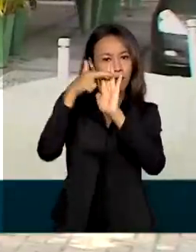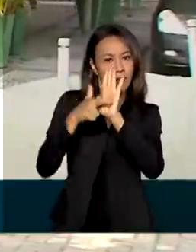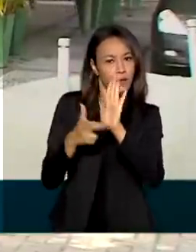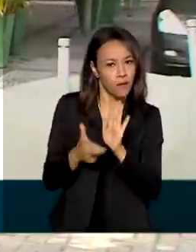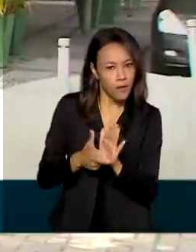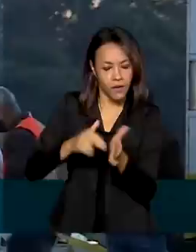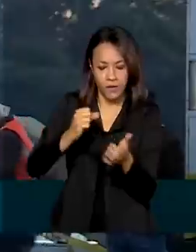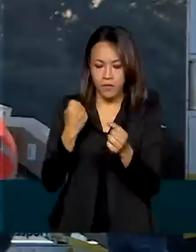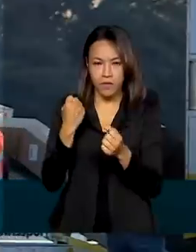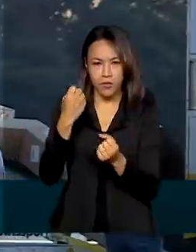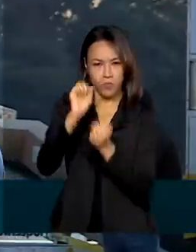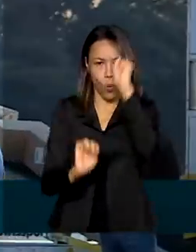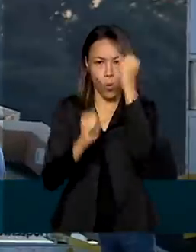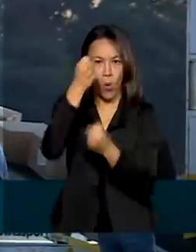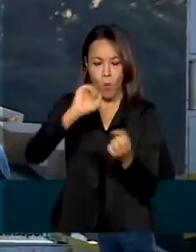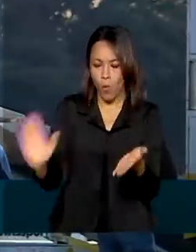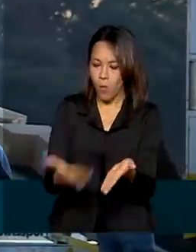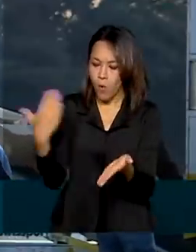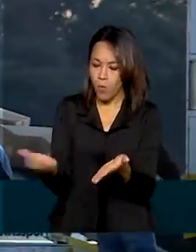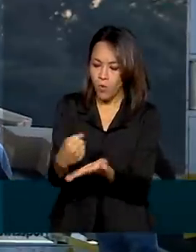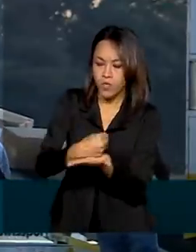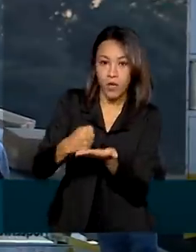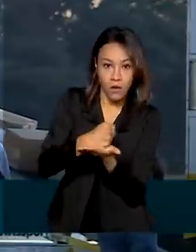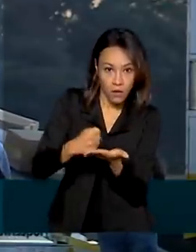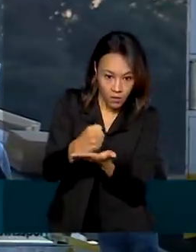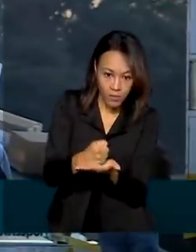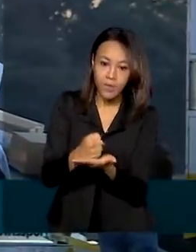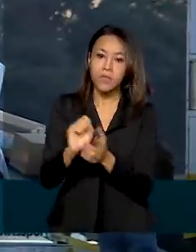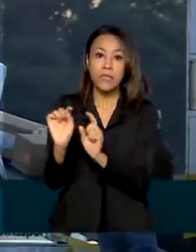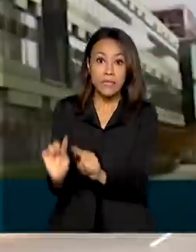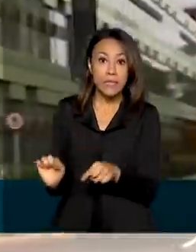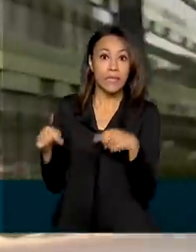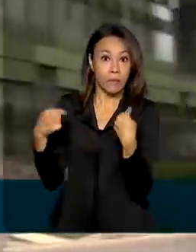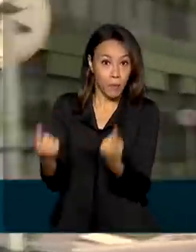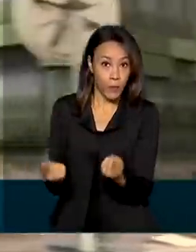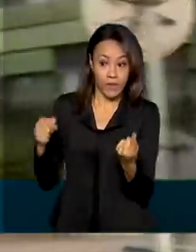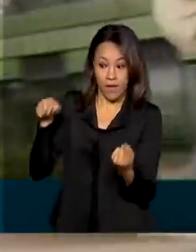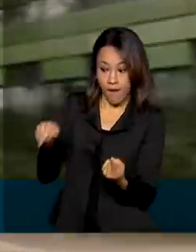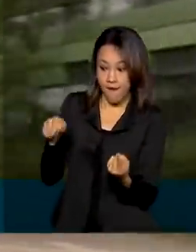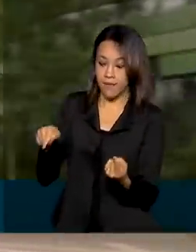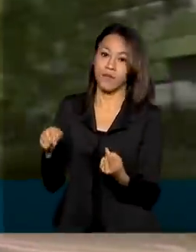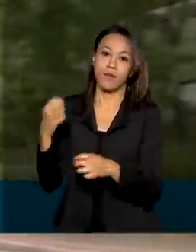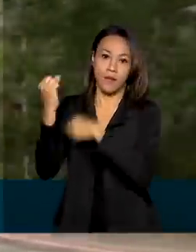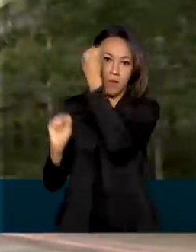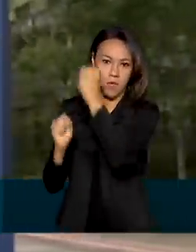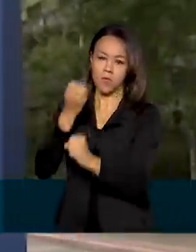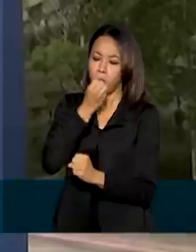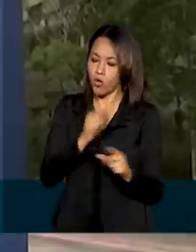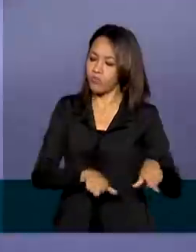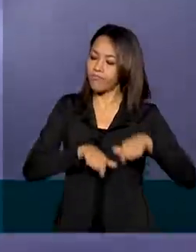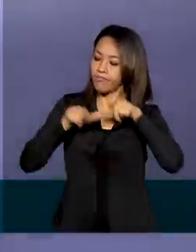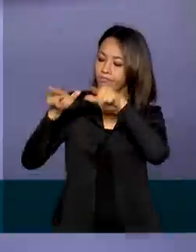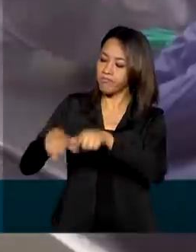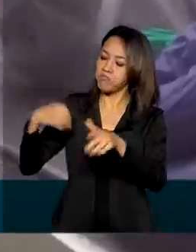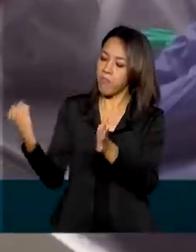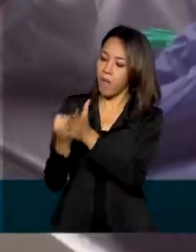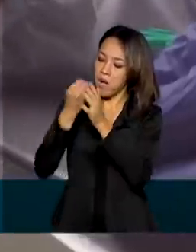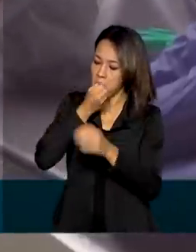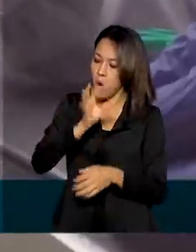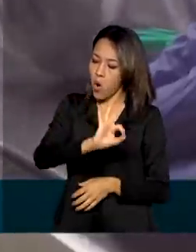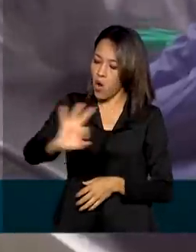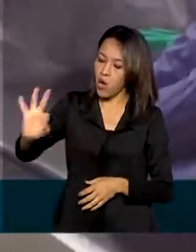e insumos farmacêuticos. Depois dessa análise, a empresa poderá obter o certificado de boas práticas de fabricação.